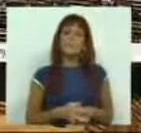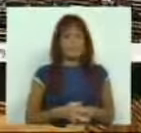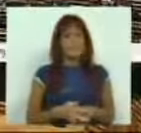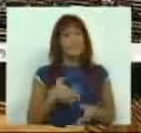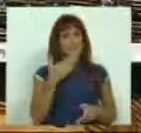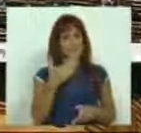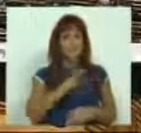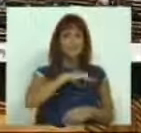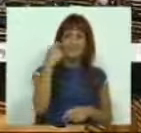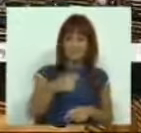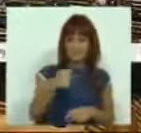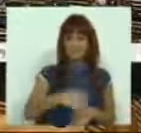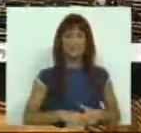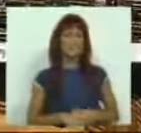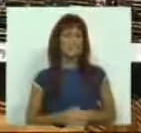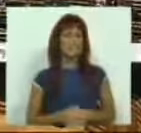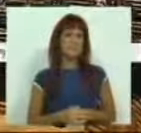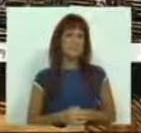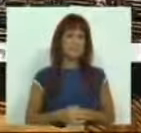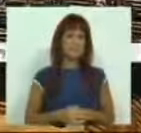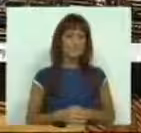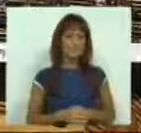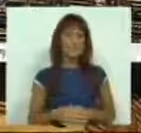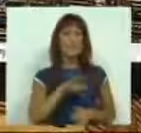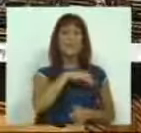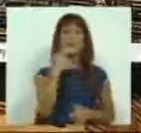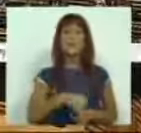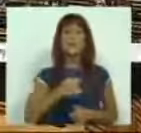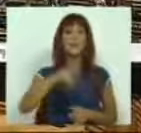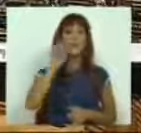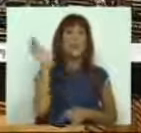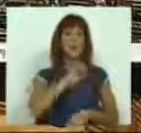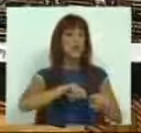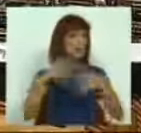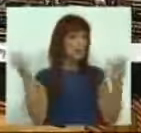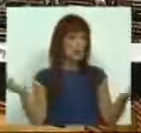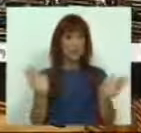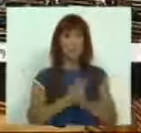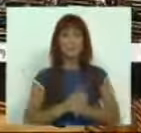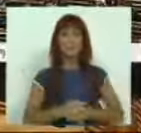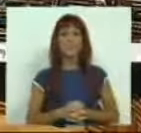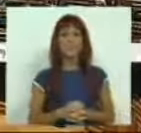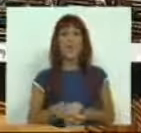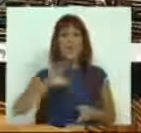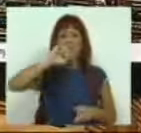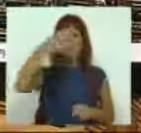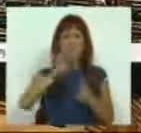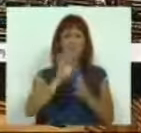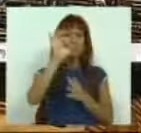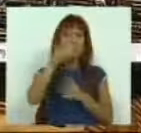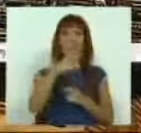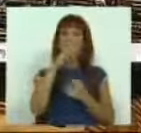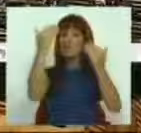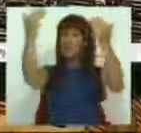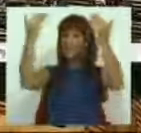Muito obrigado, Sr. Presidente. Sr. Presidente, Sras. e Srs. Deputados, uma primeira nota para